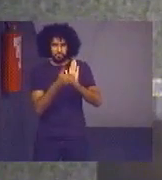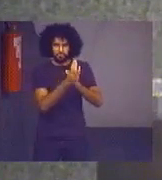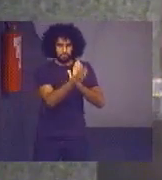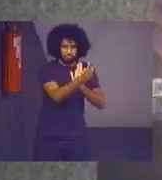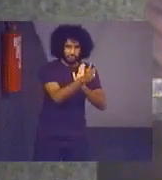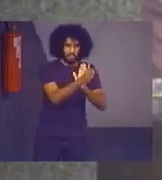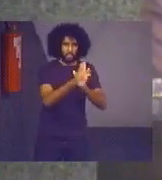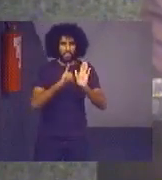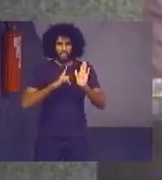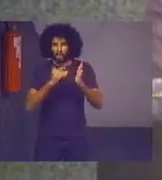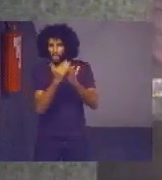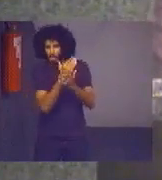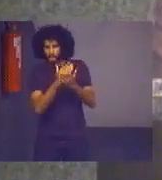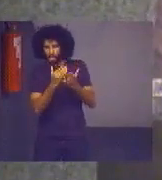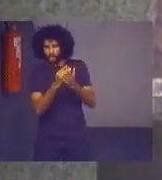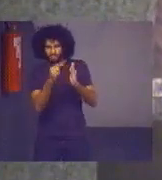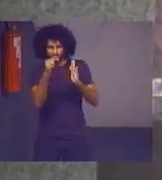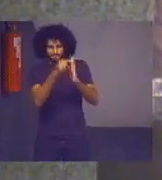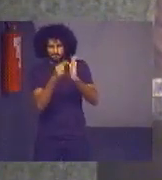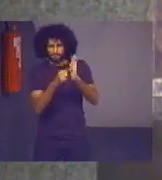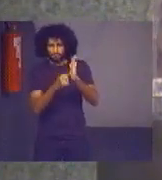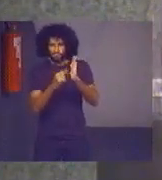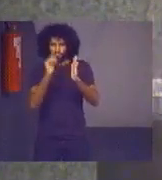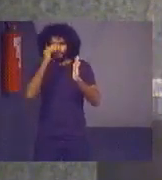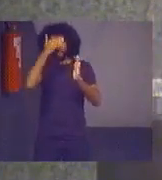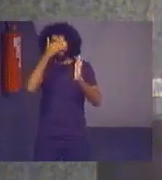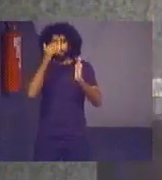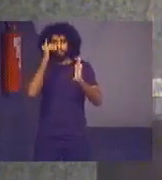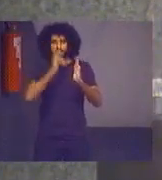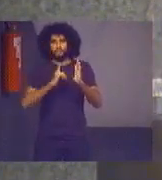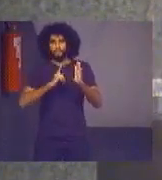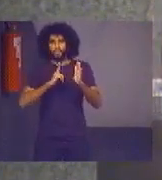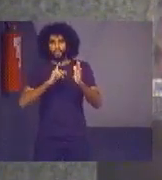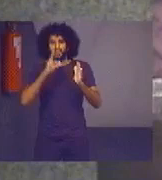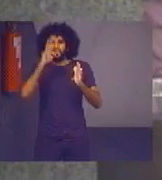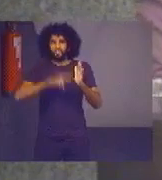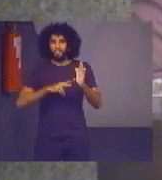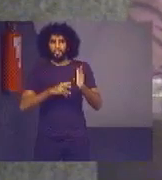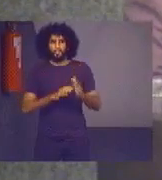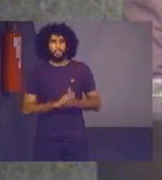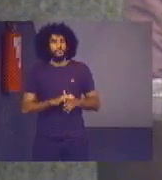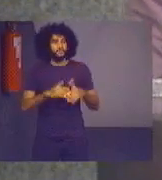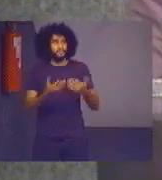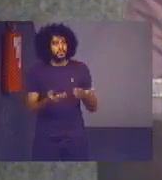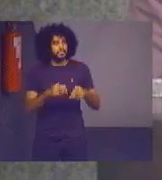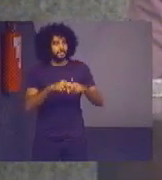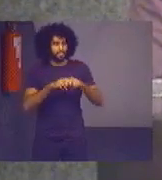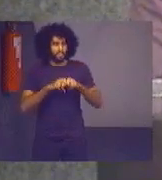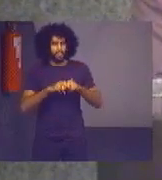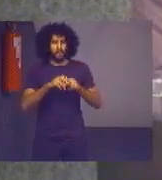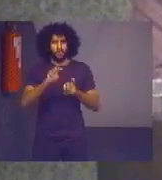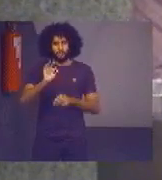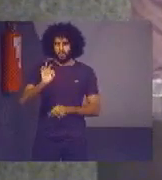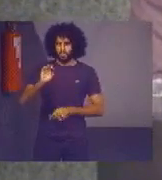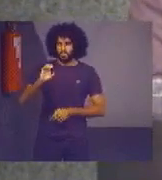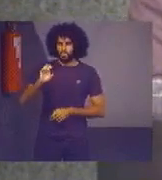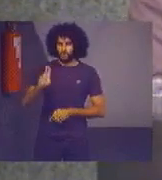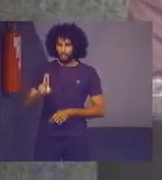que a metodologia tradicional de auditoria não consegue avaliar. Então, por isso, o tribunal buscou